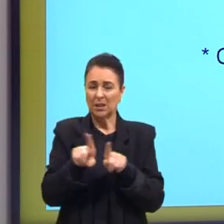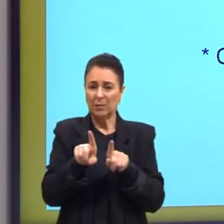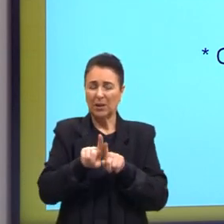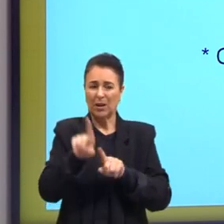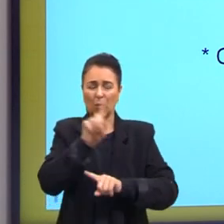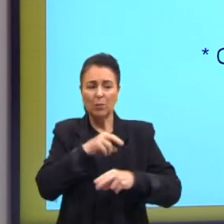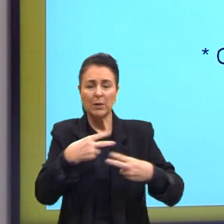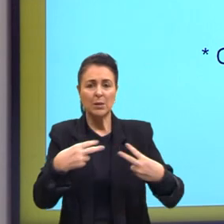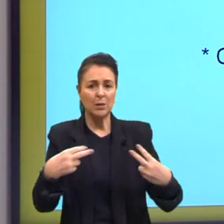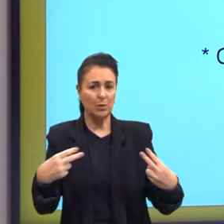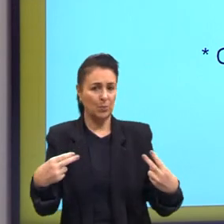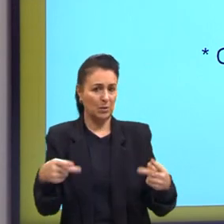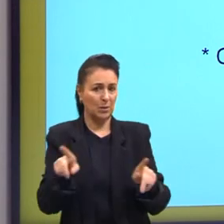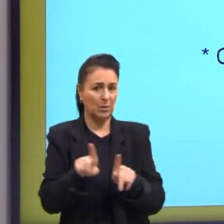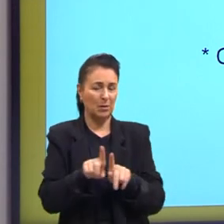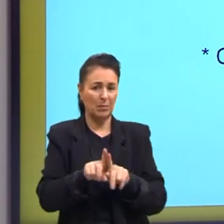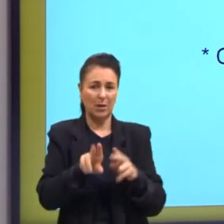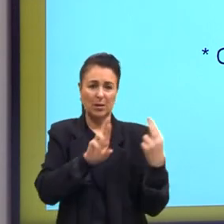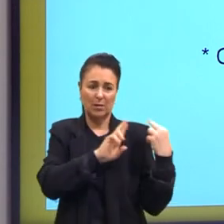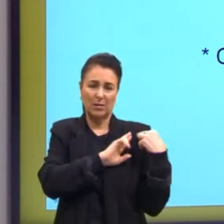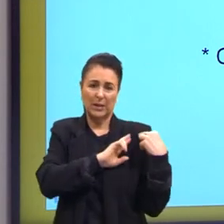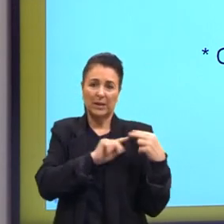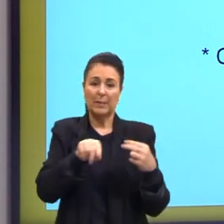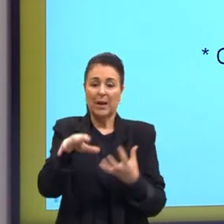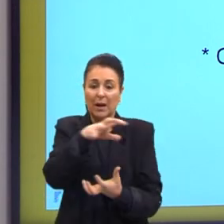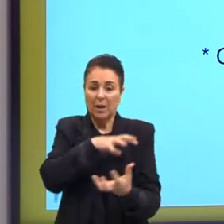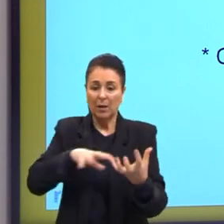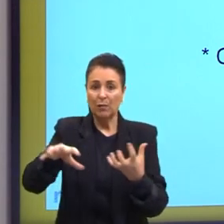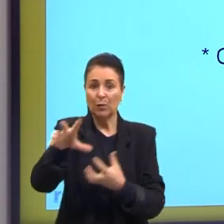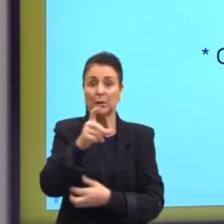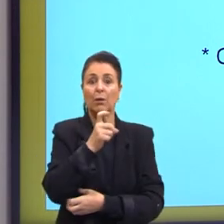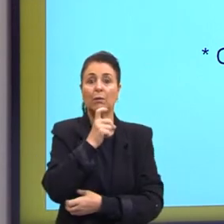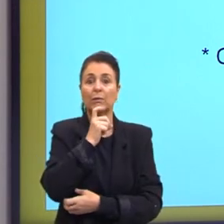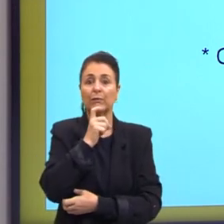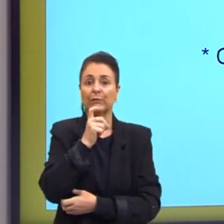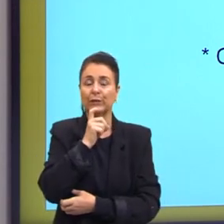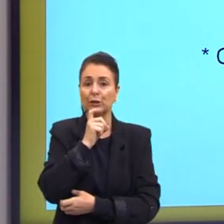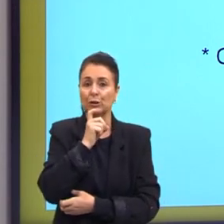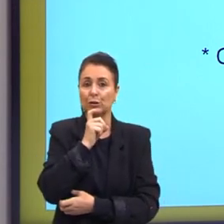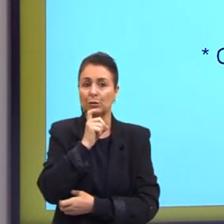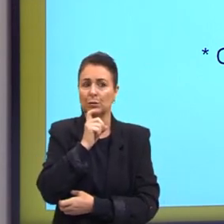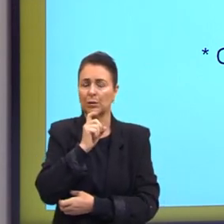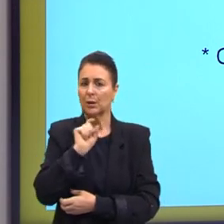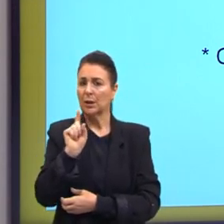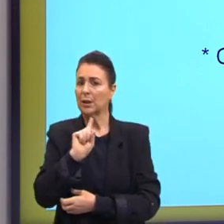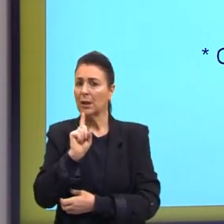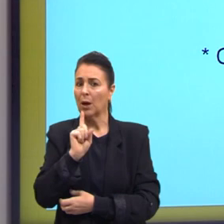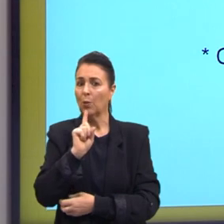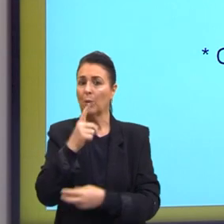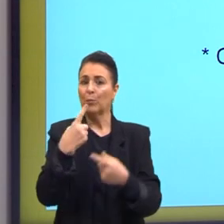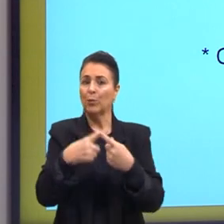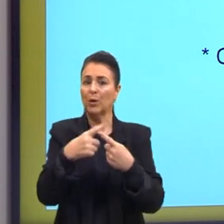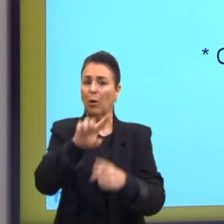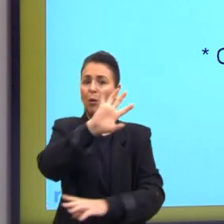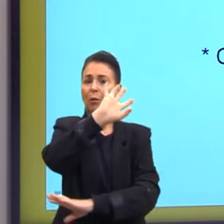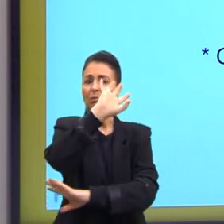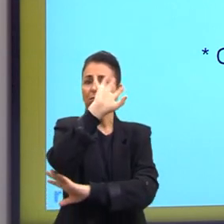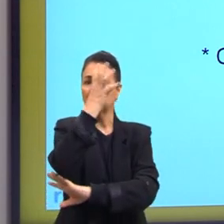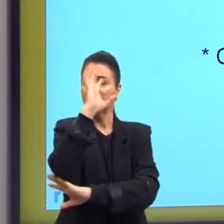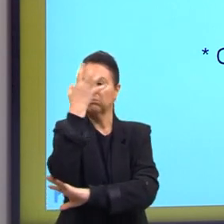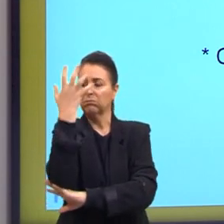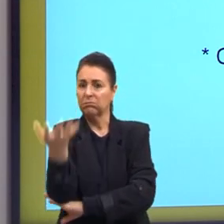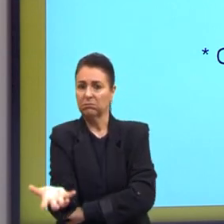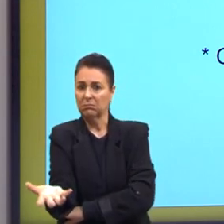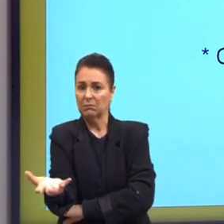fatores, a chamada Revolução Verde, que não foi uma revolução verde, foi um desmatamento para se plantar